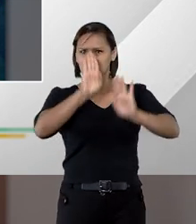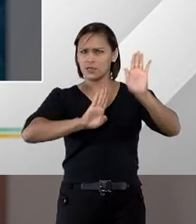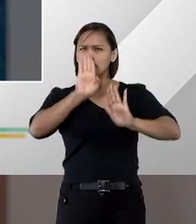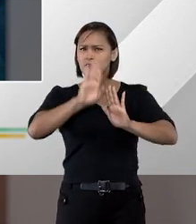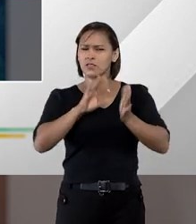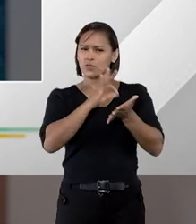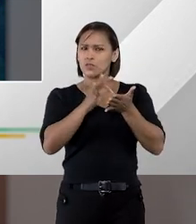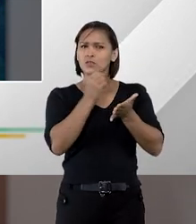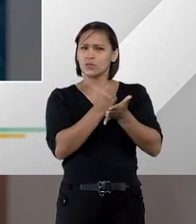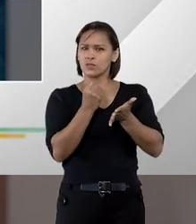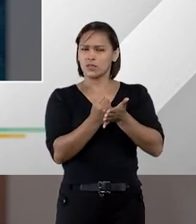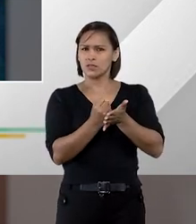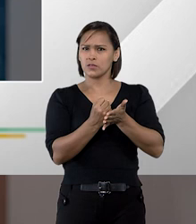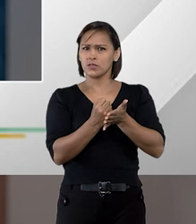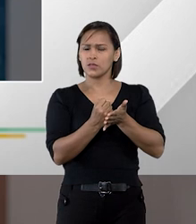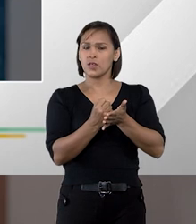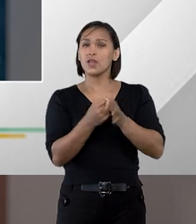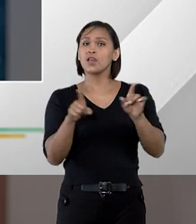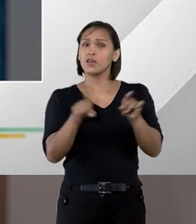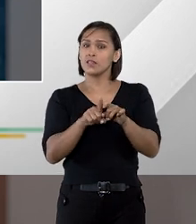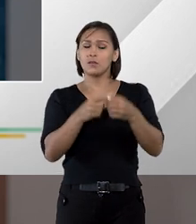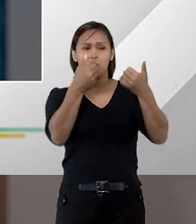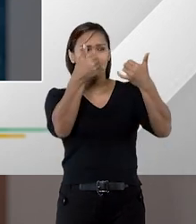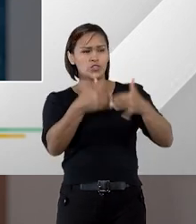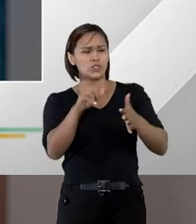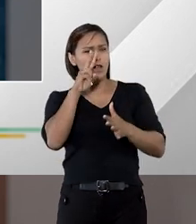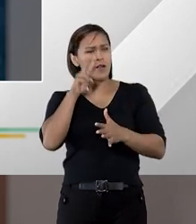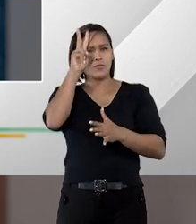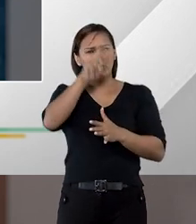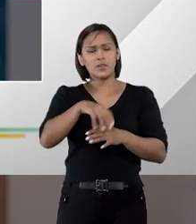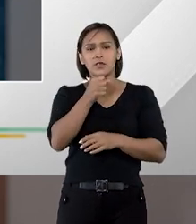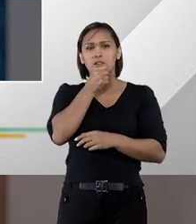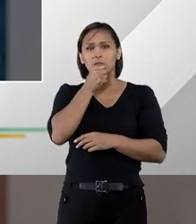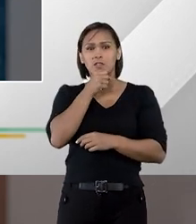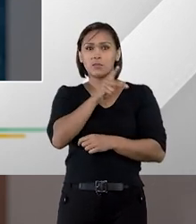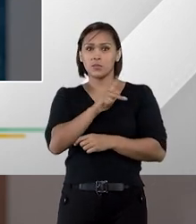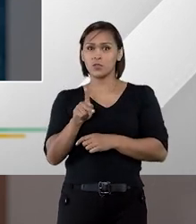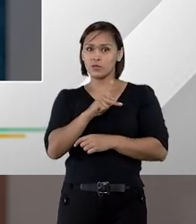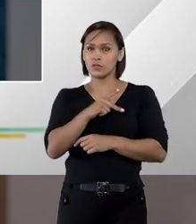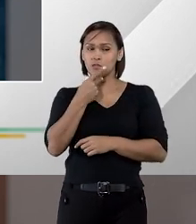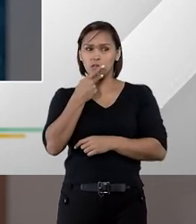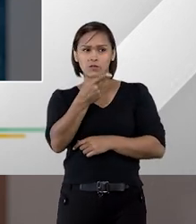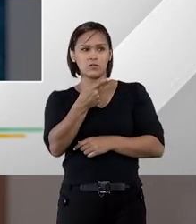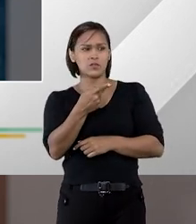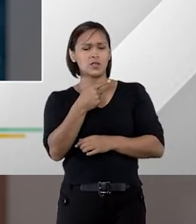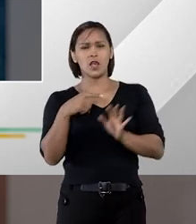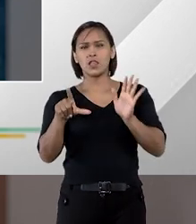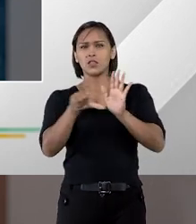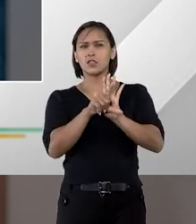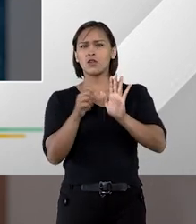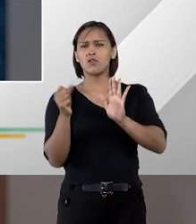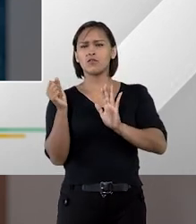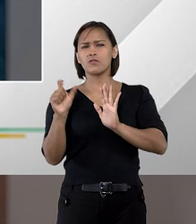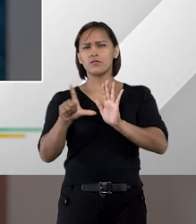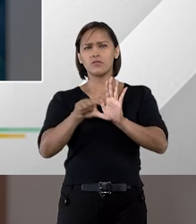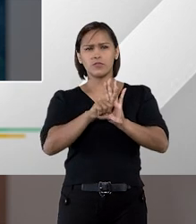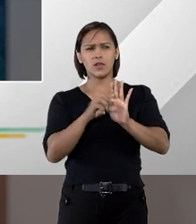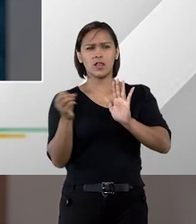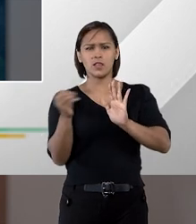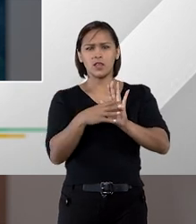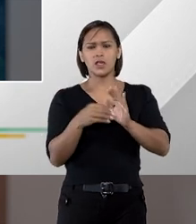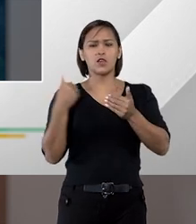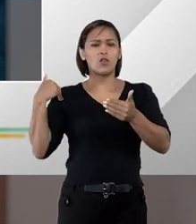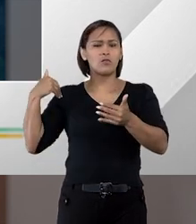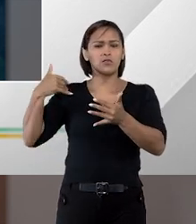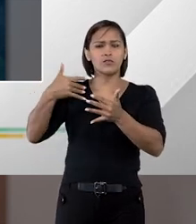lei de licitações e contratos? Inclusive, já vi em algumas entrevistas suas, professor, você se referir à nova lei como um